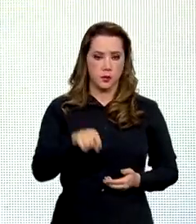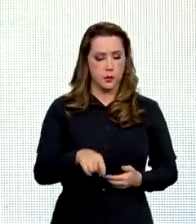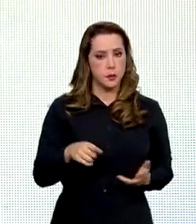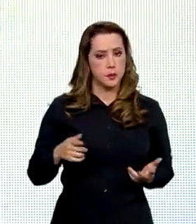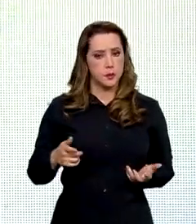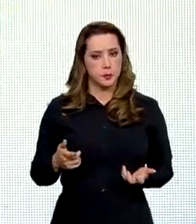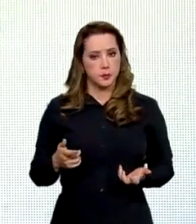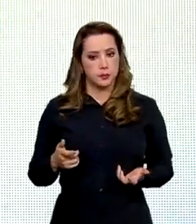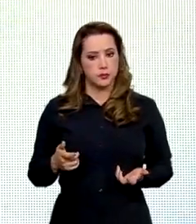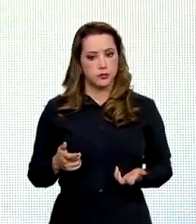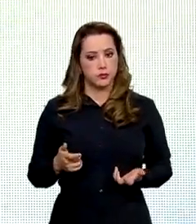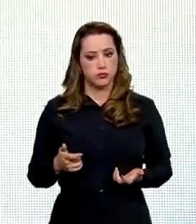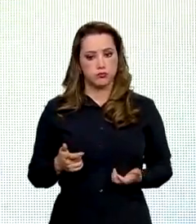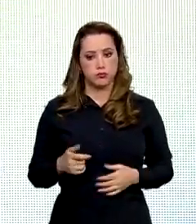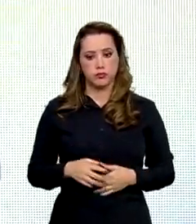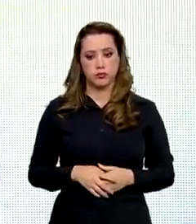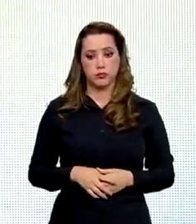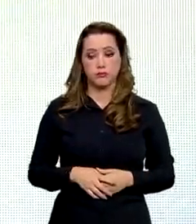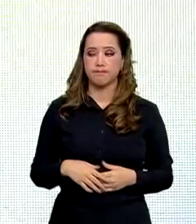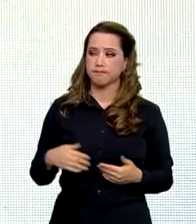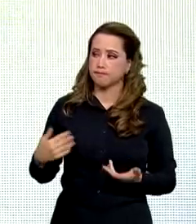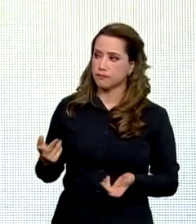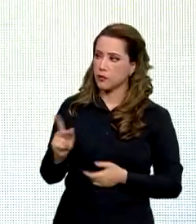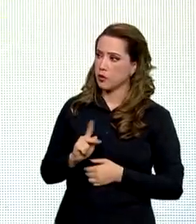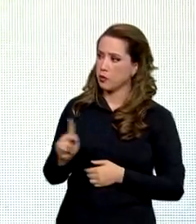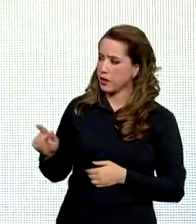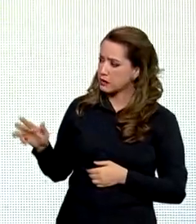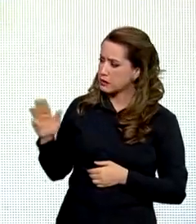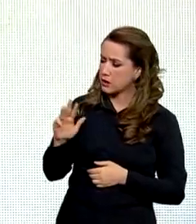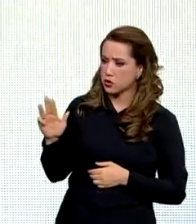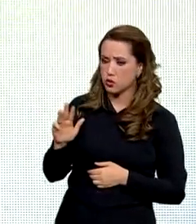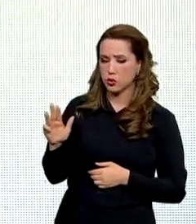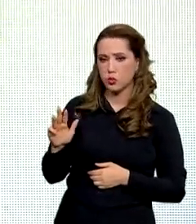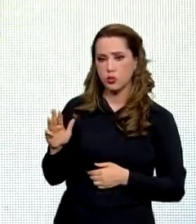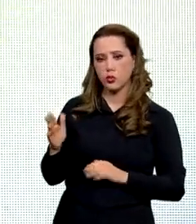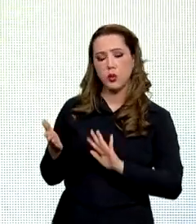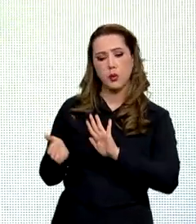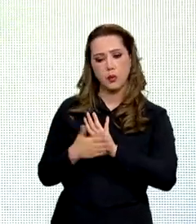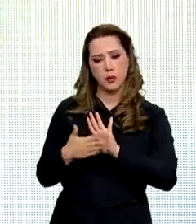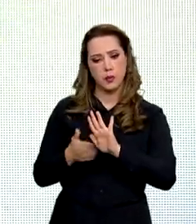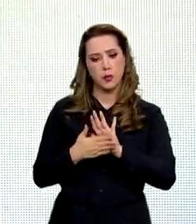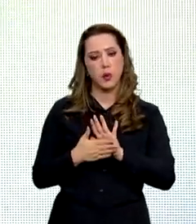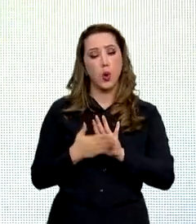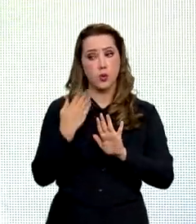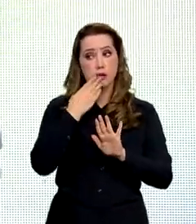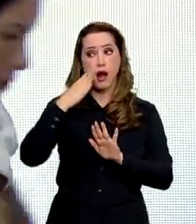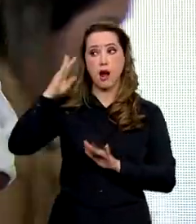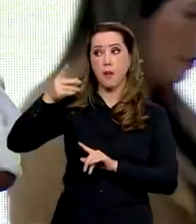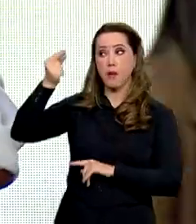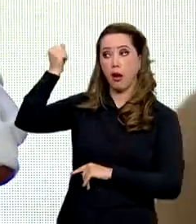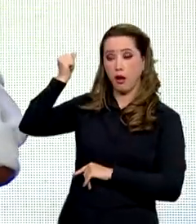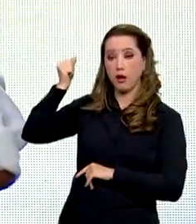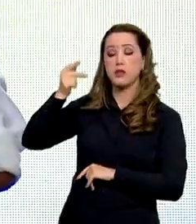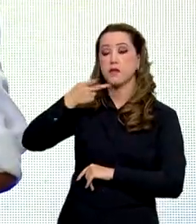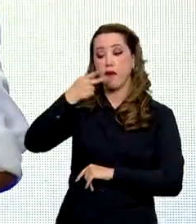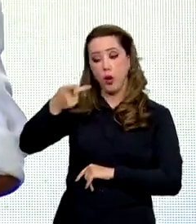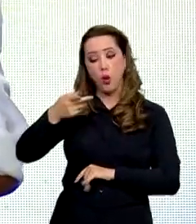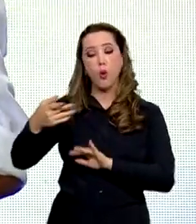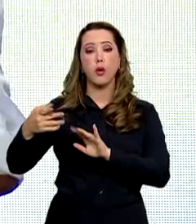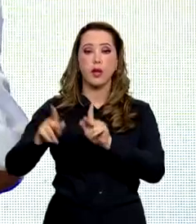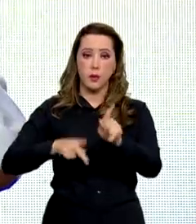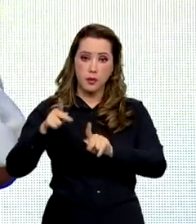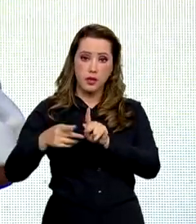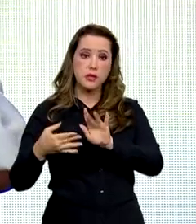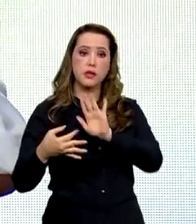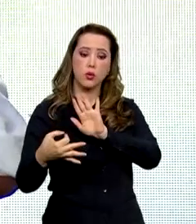o presidente Lula propôs na campanha que o povo estaria no orçamento. A